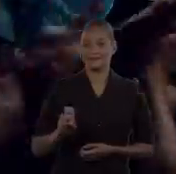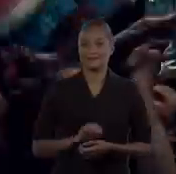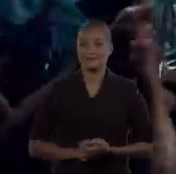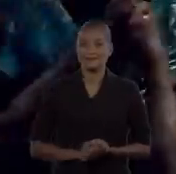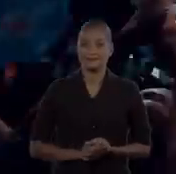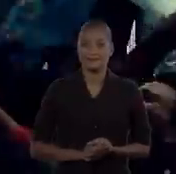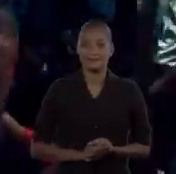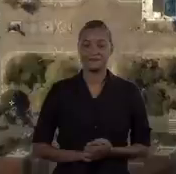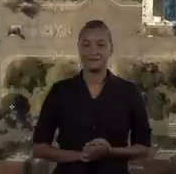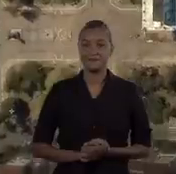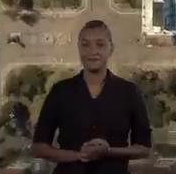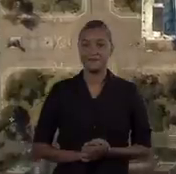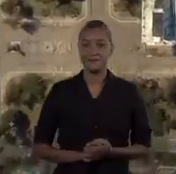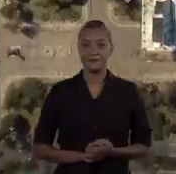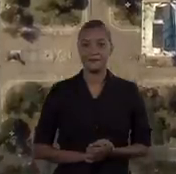55.